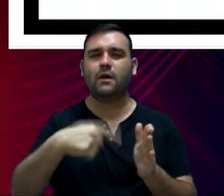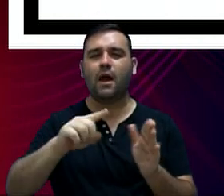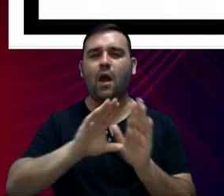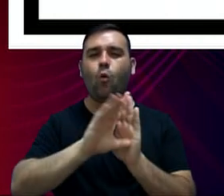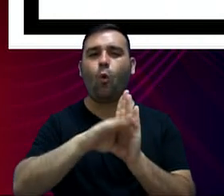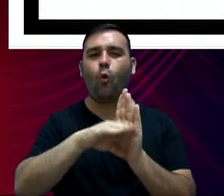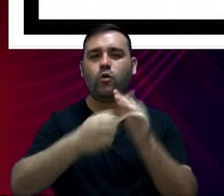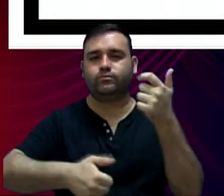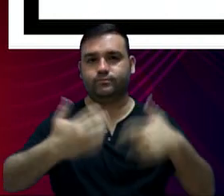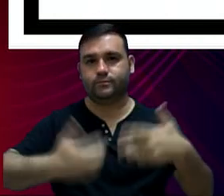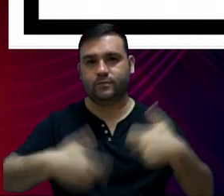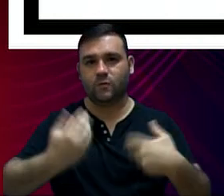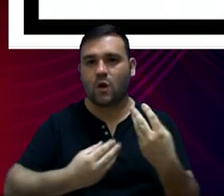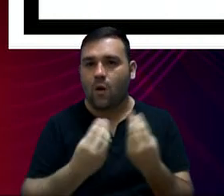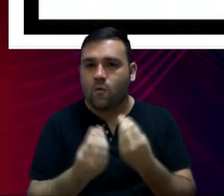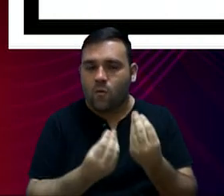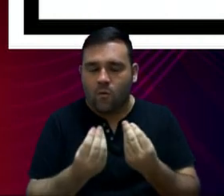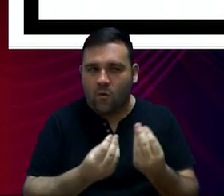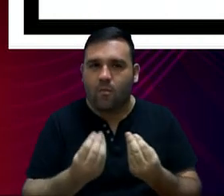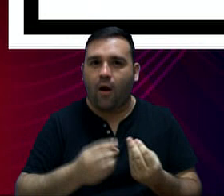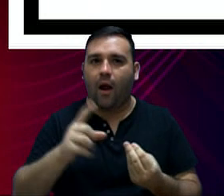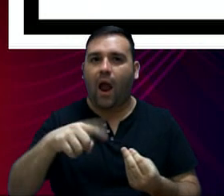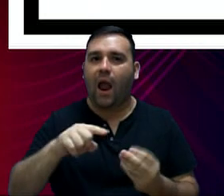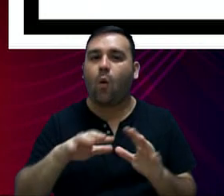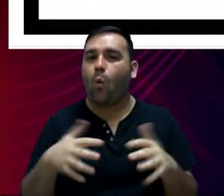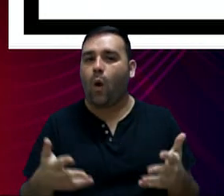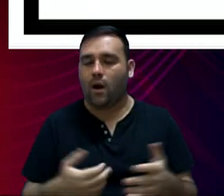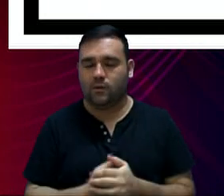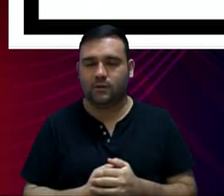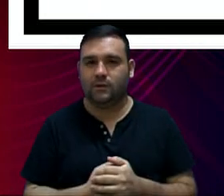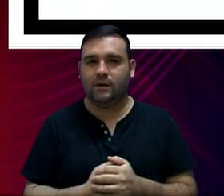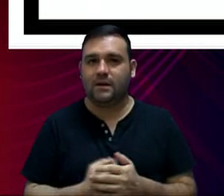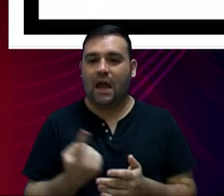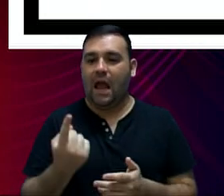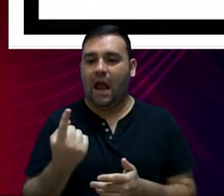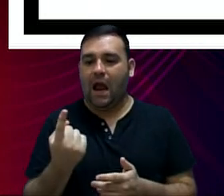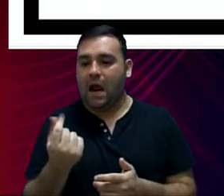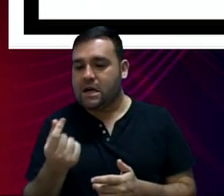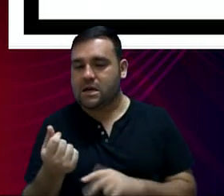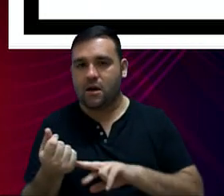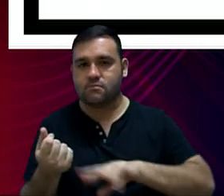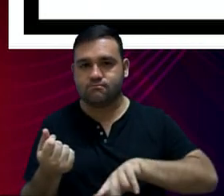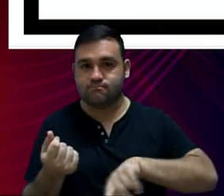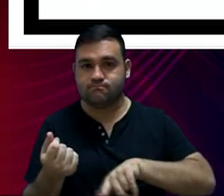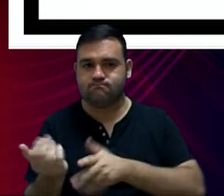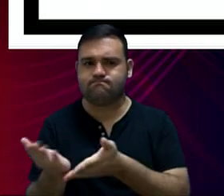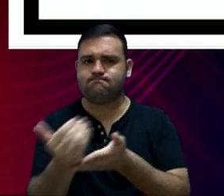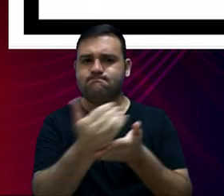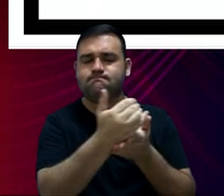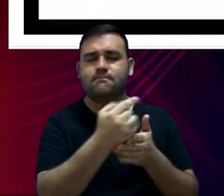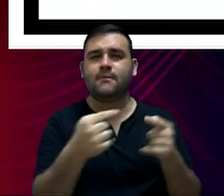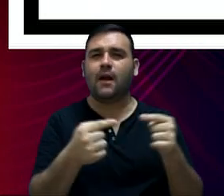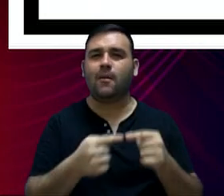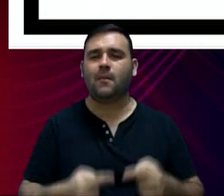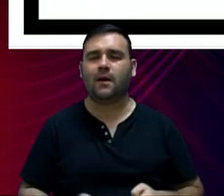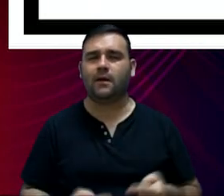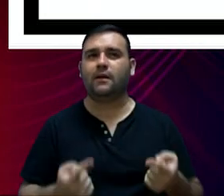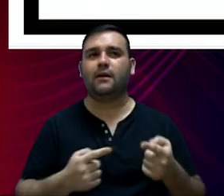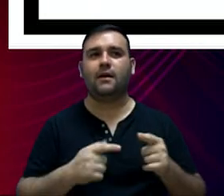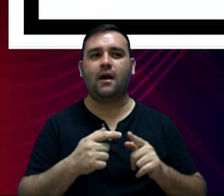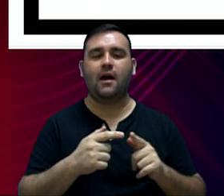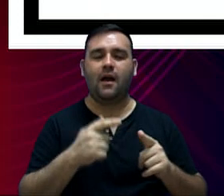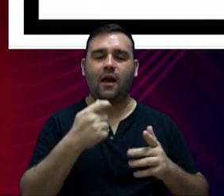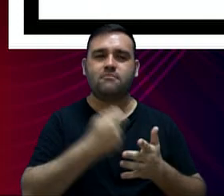conceito das receitas primárias são aquelas não financeiras decorrentes de